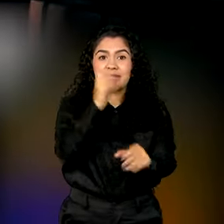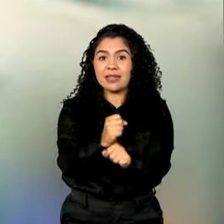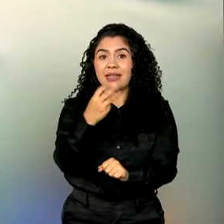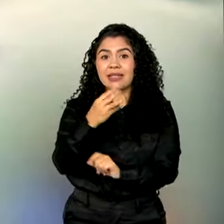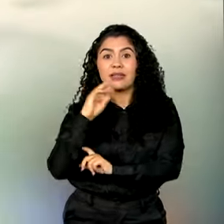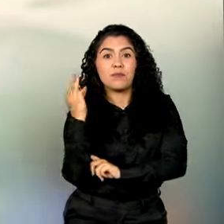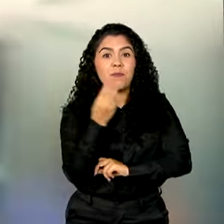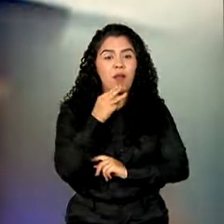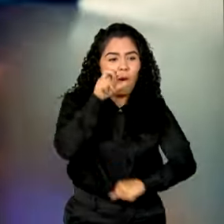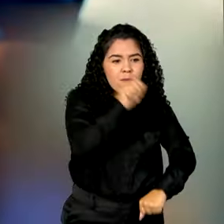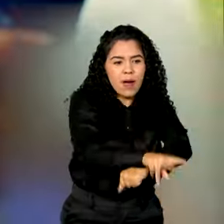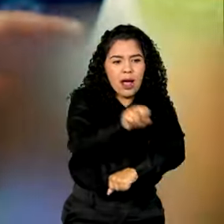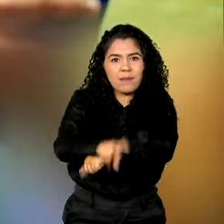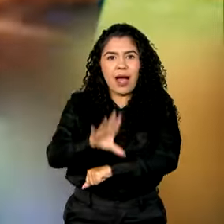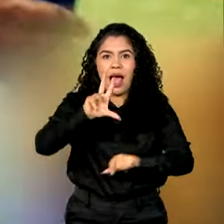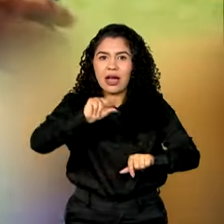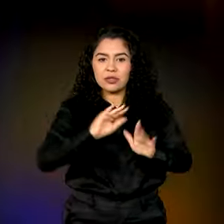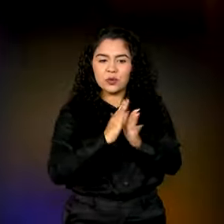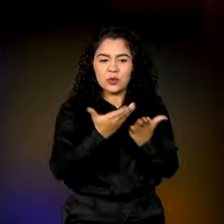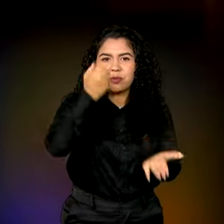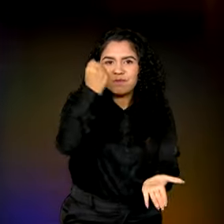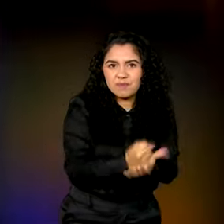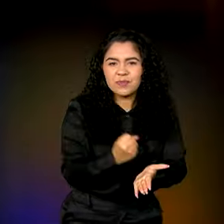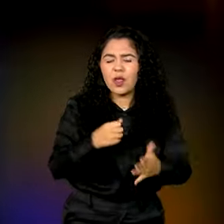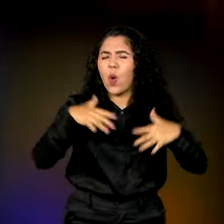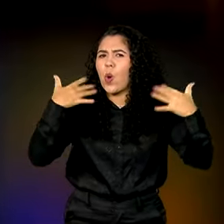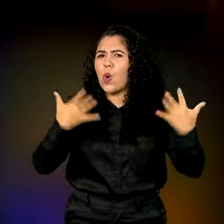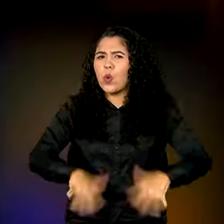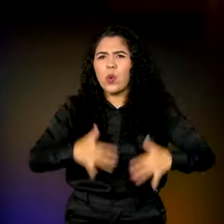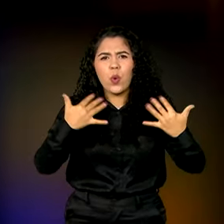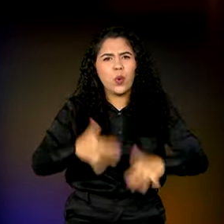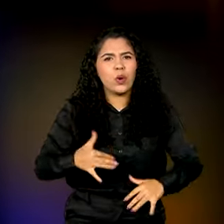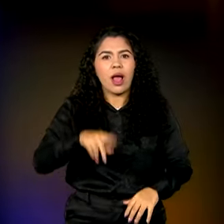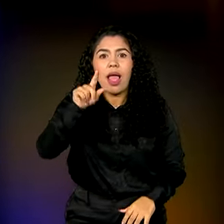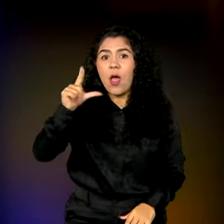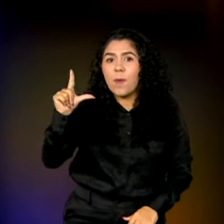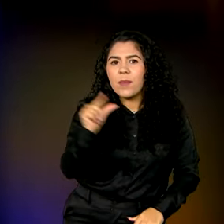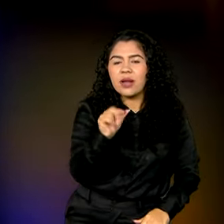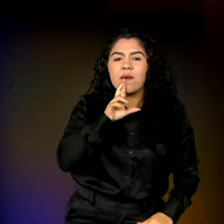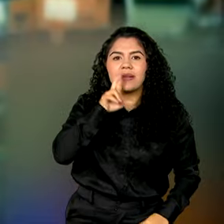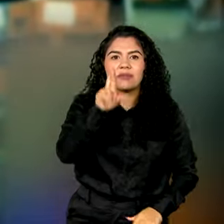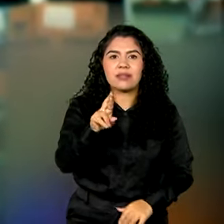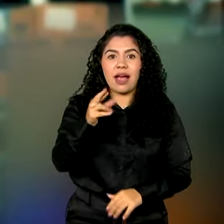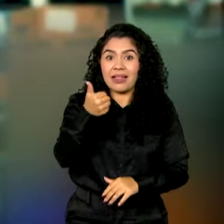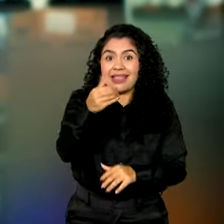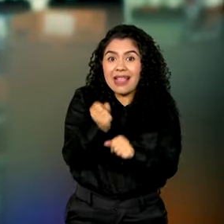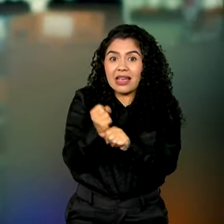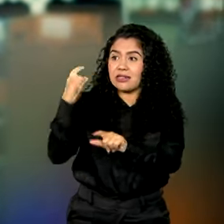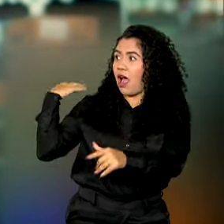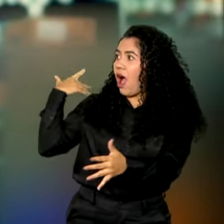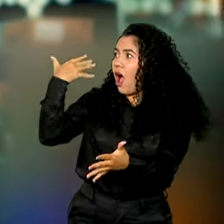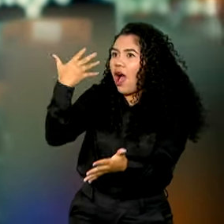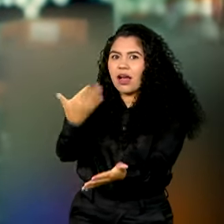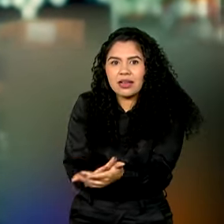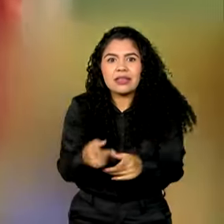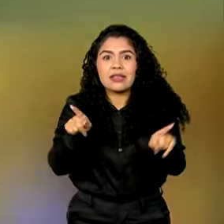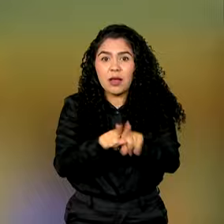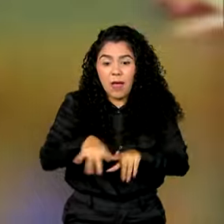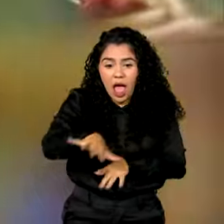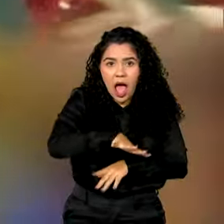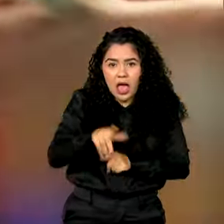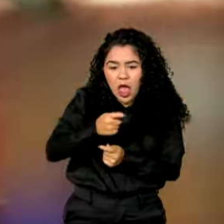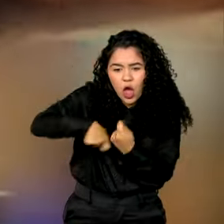empregos com carteira assinada. É a menor taxa de desemprego nos últimos 10 anos e o crescimento da economia.